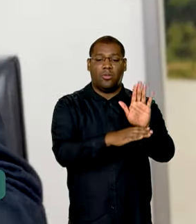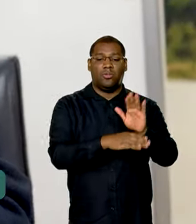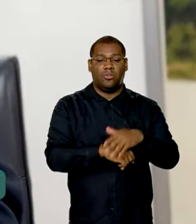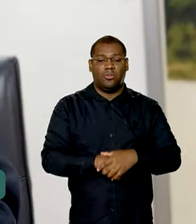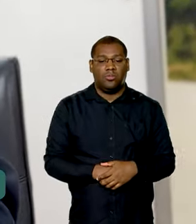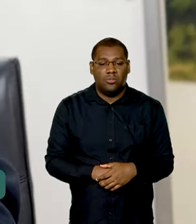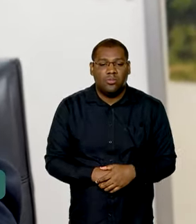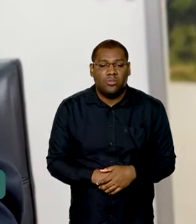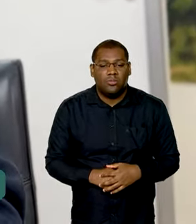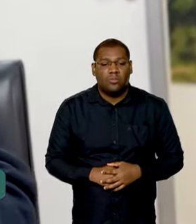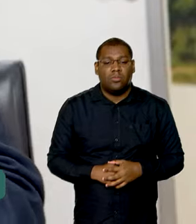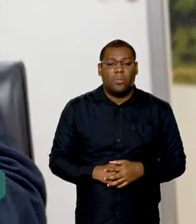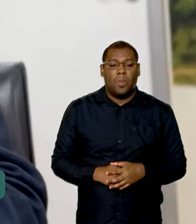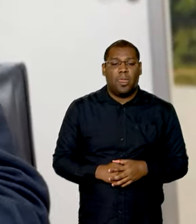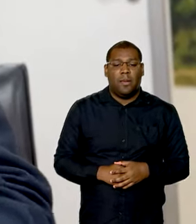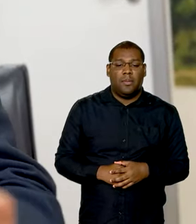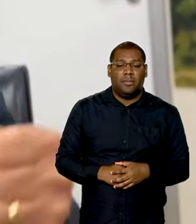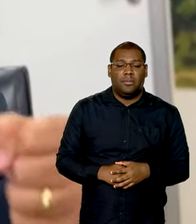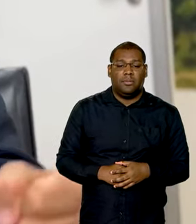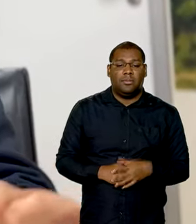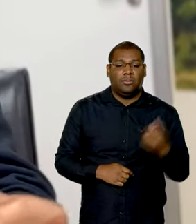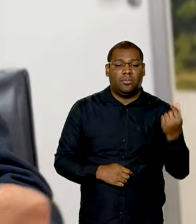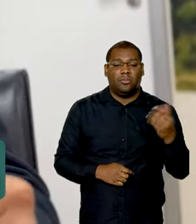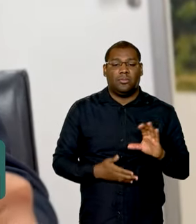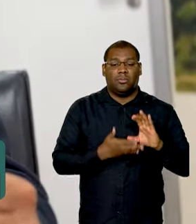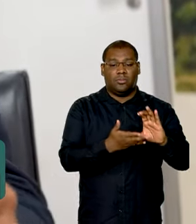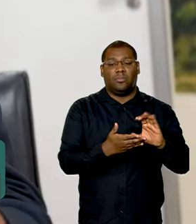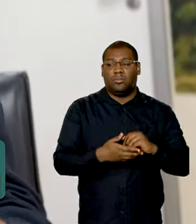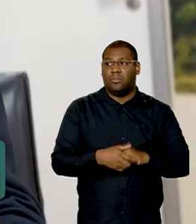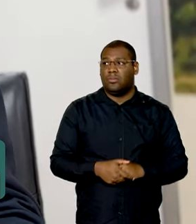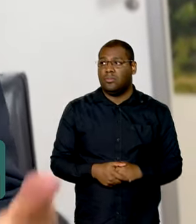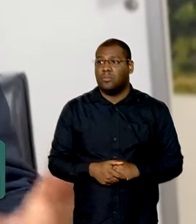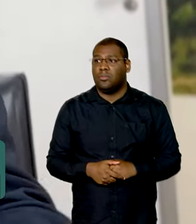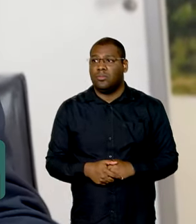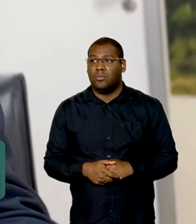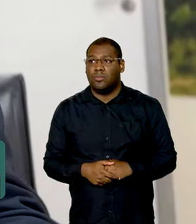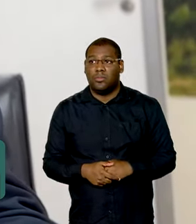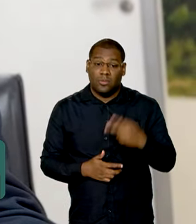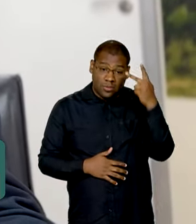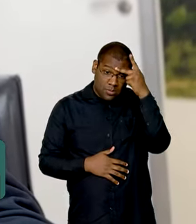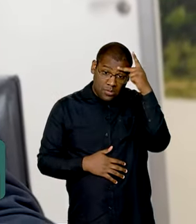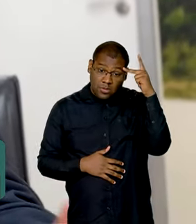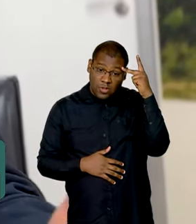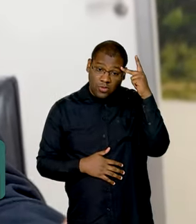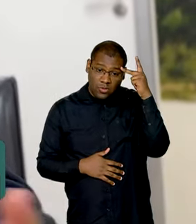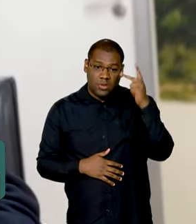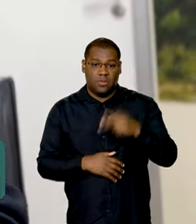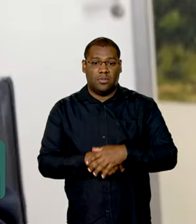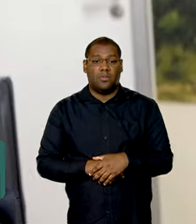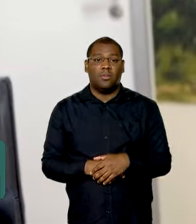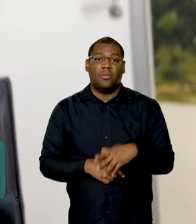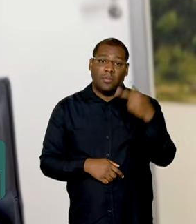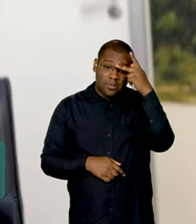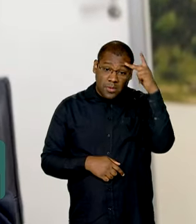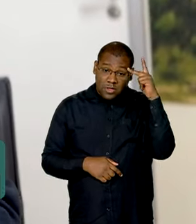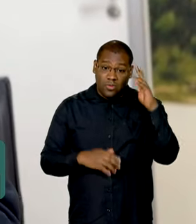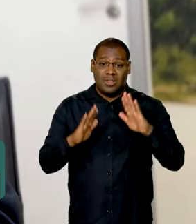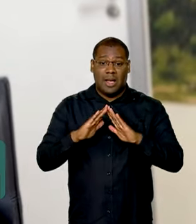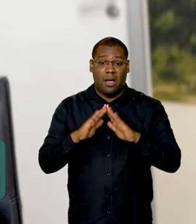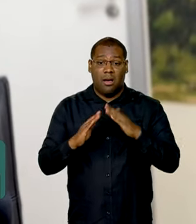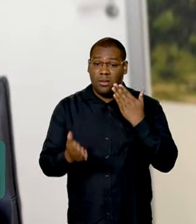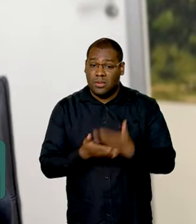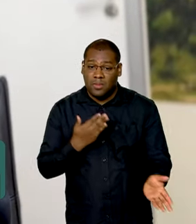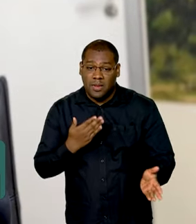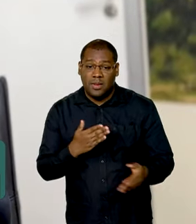Para o cofinanciamento, aqui é apresentar o número de pessoas que estão desabrigadas, que